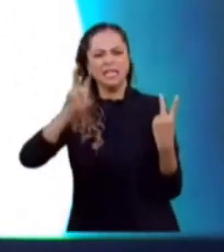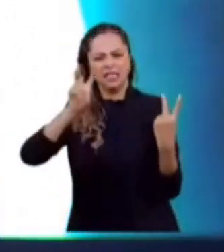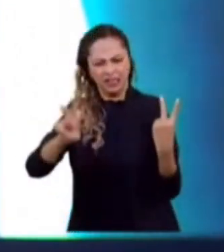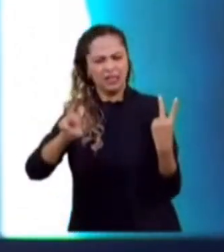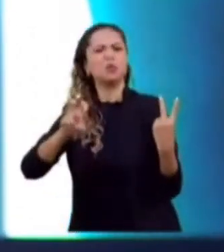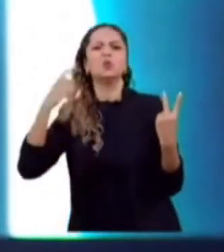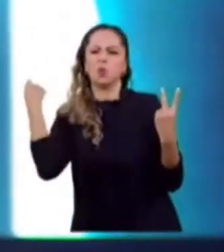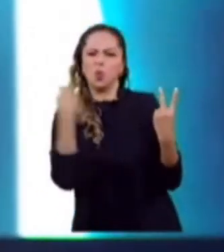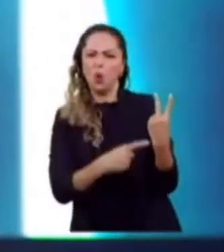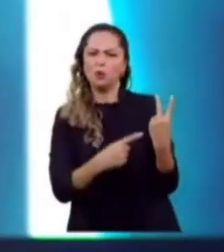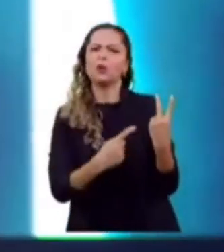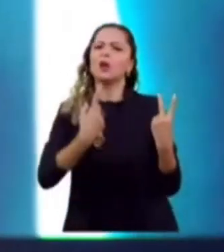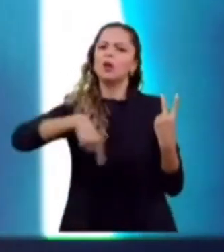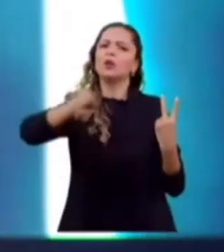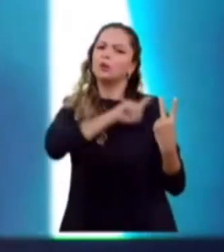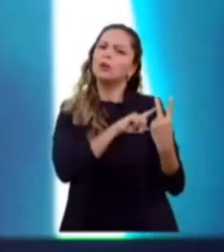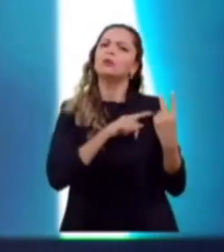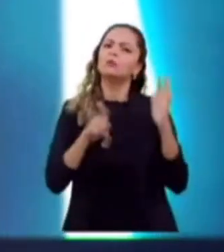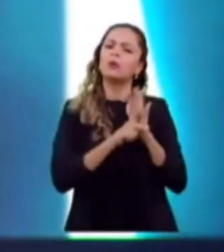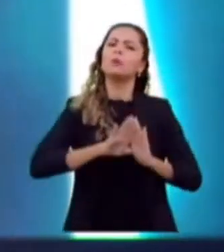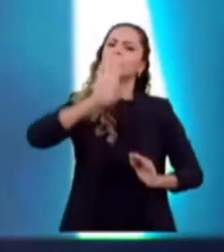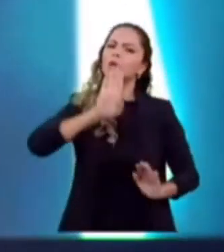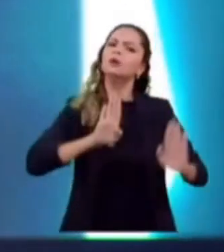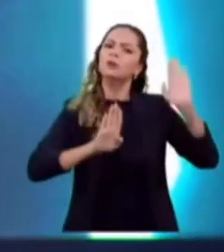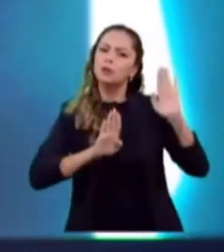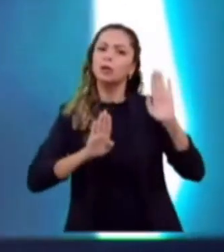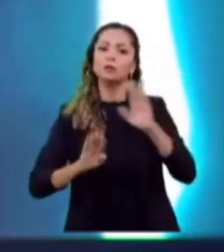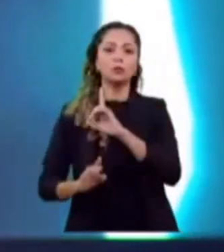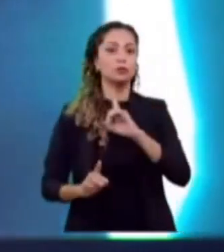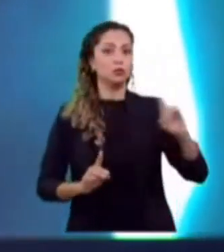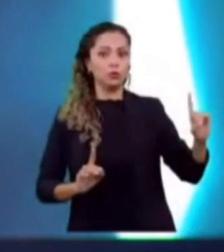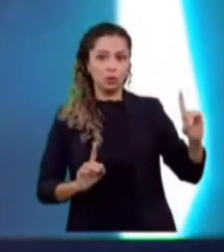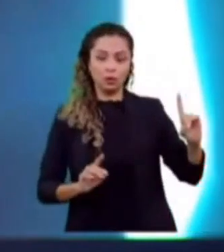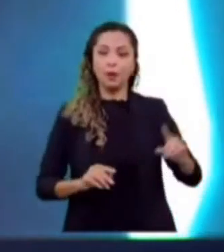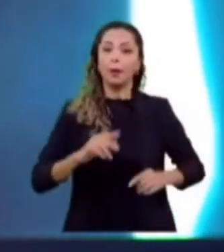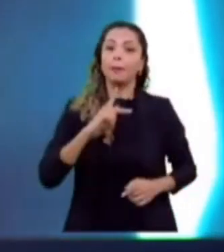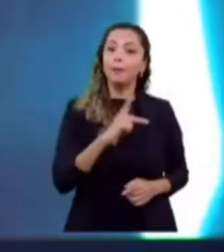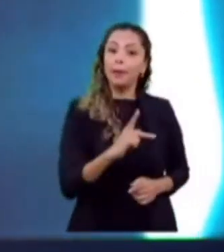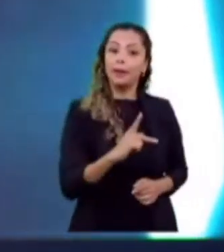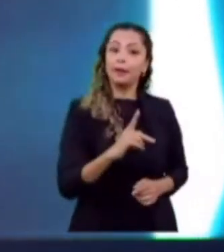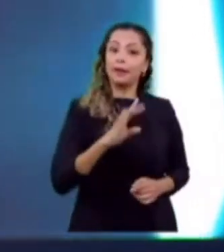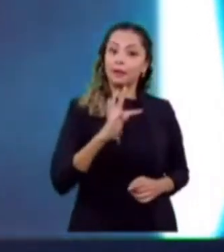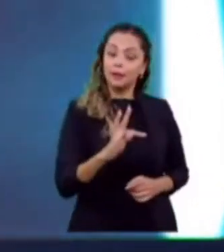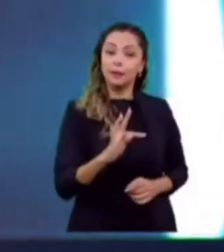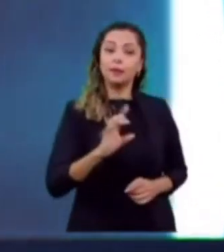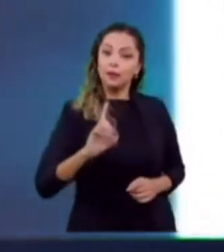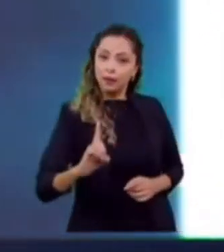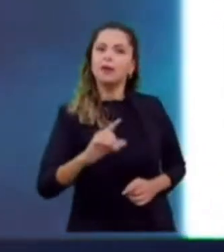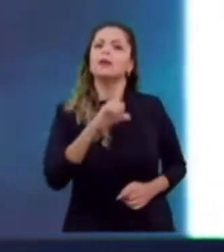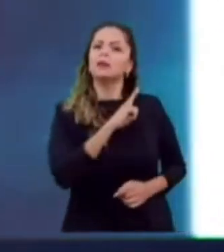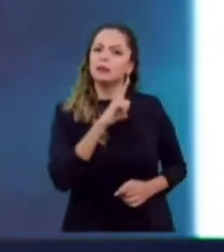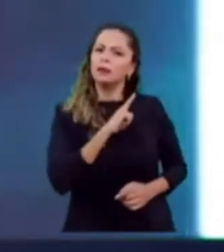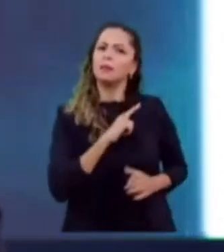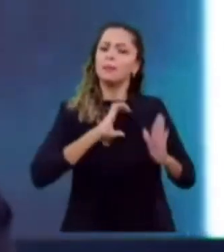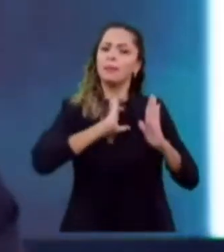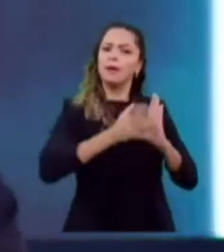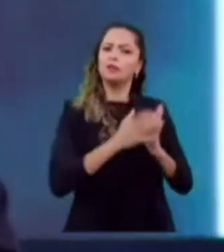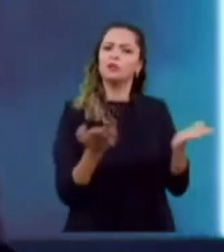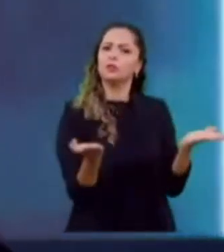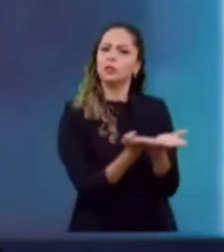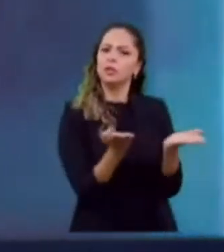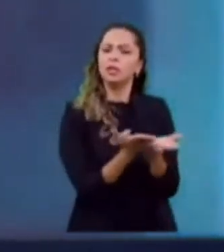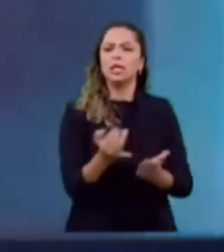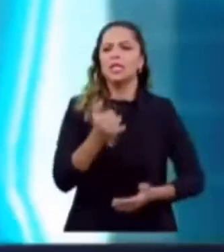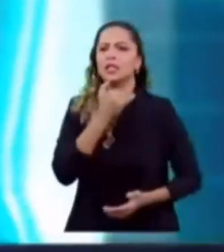direita. O PTB é o único partido cristão e conservador de direita do Brasil. Infelizmente, o nosso